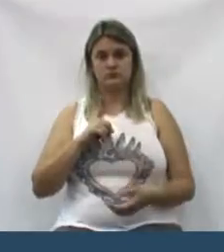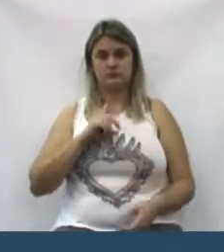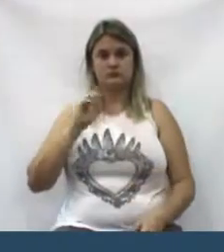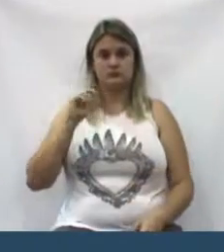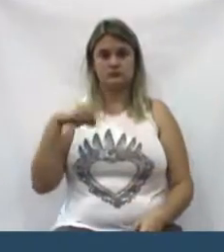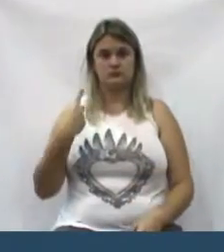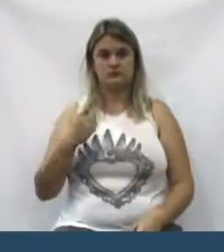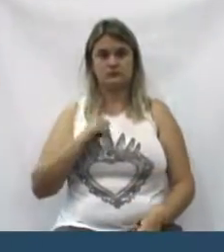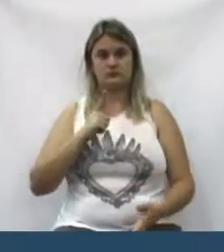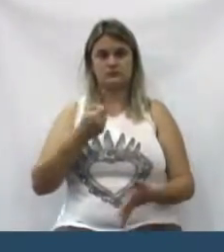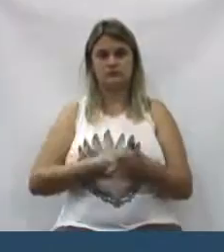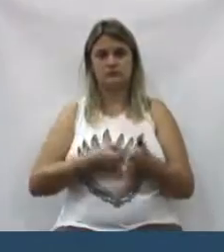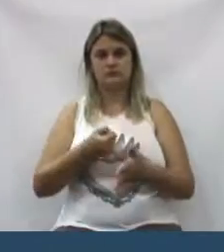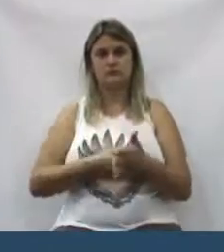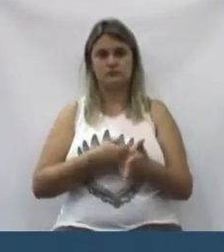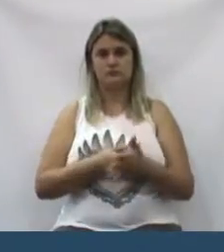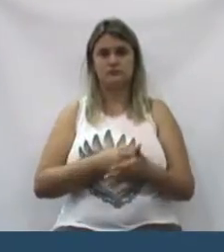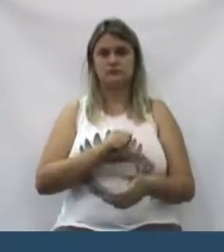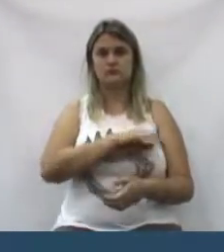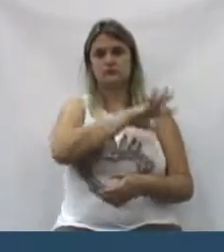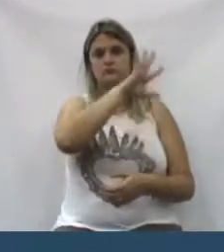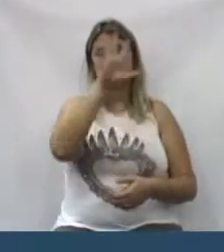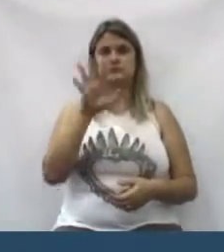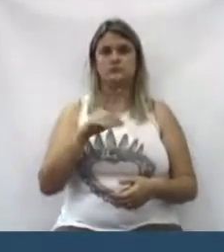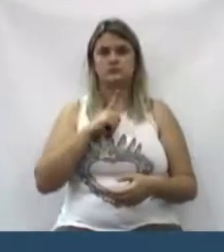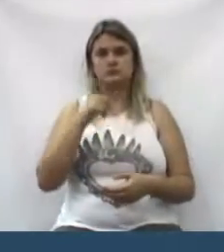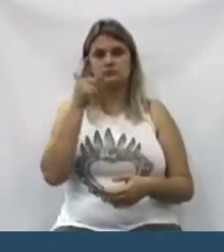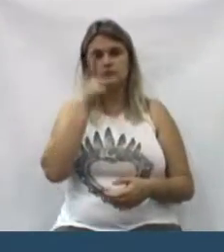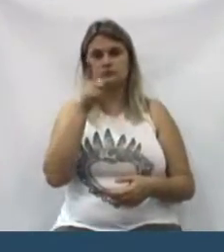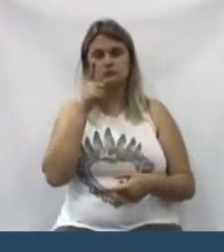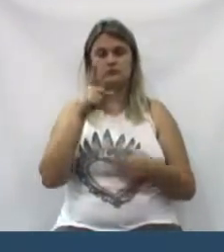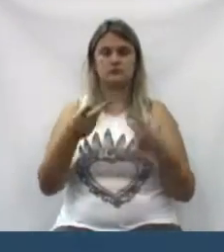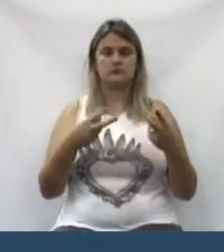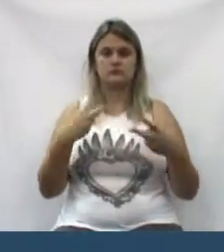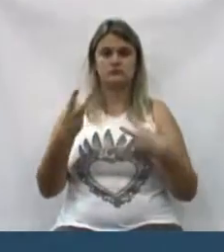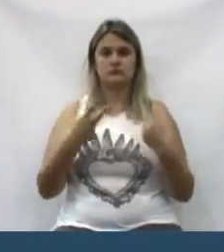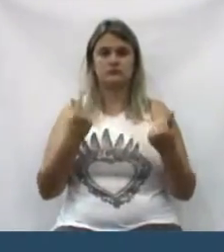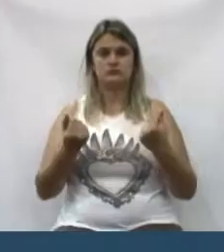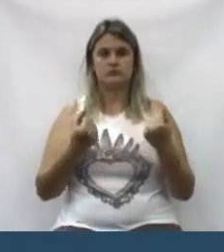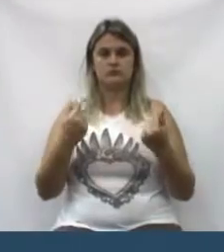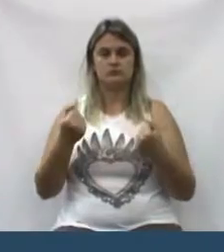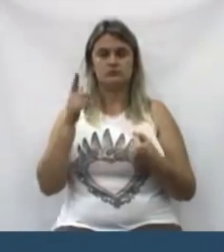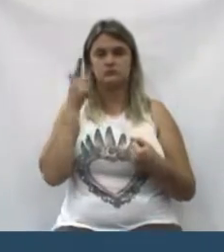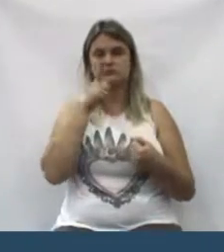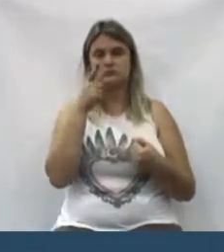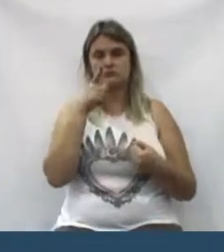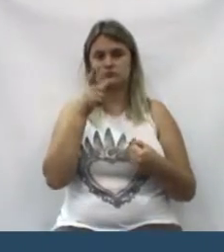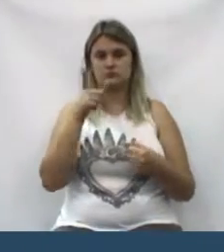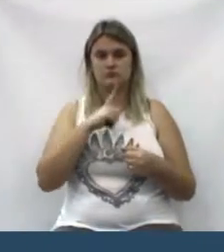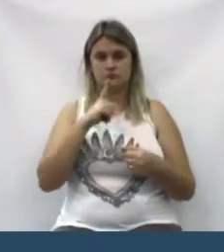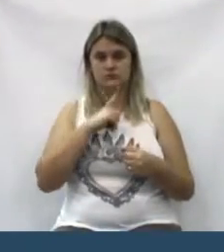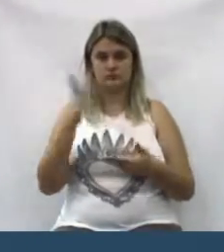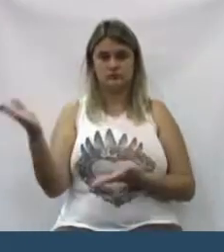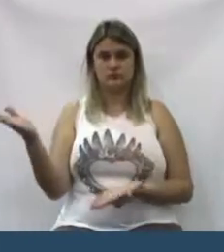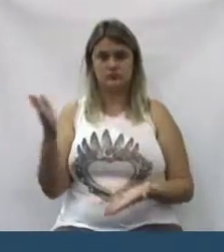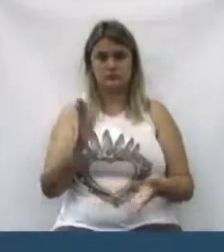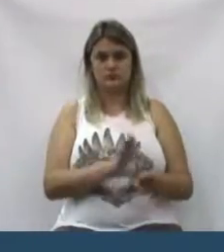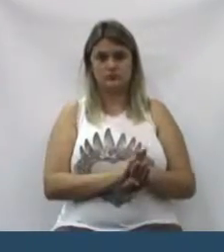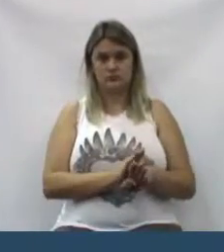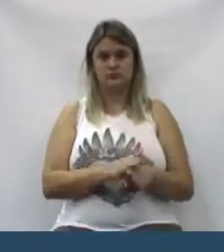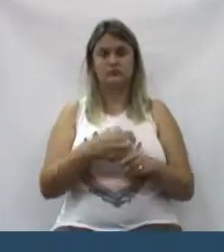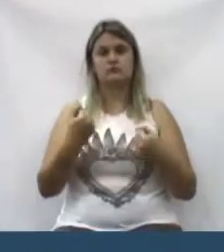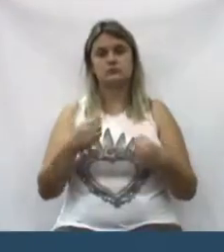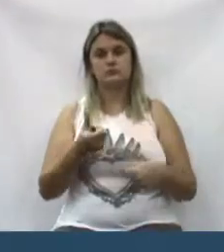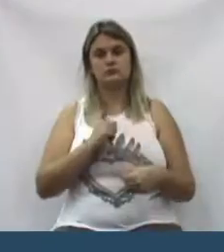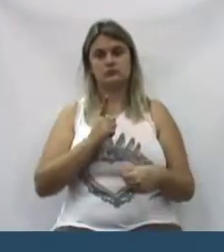deputado lá que está brigando pela região que está buscando o verbo que está buscando recursos para a região e está vindo mas